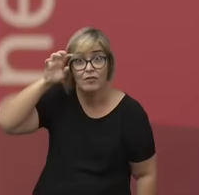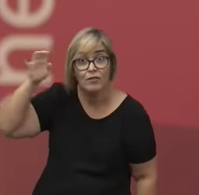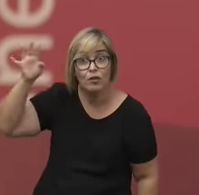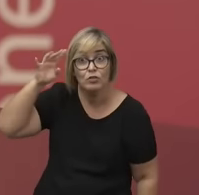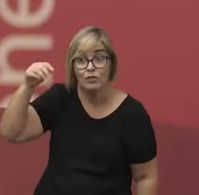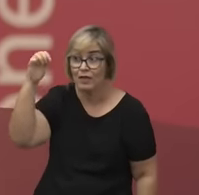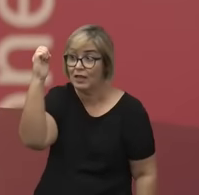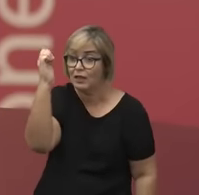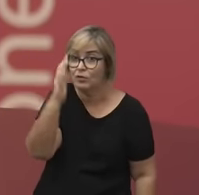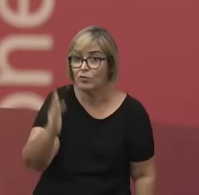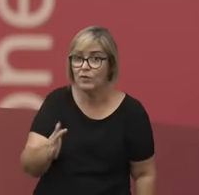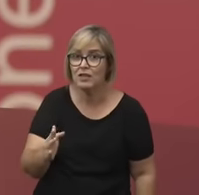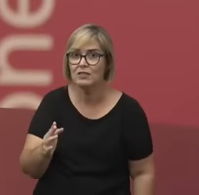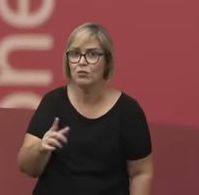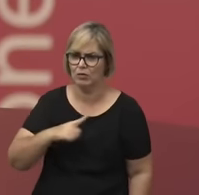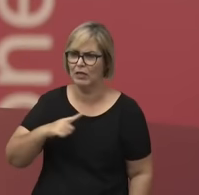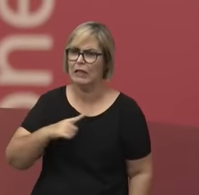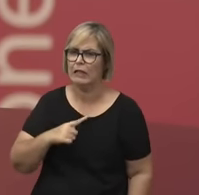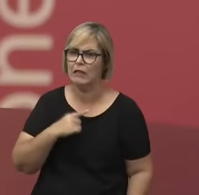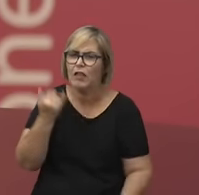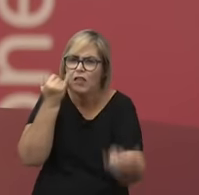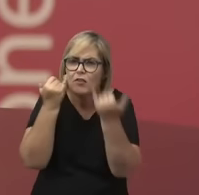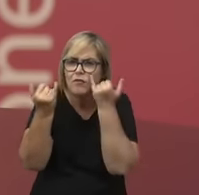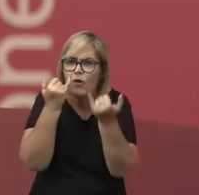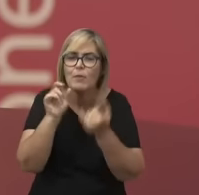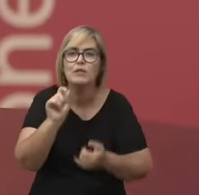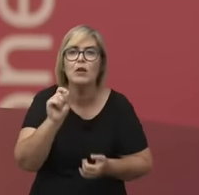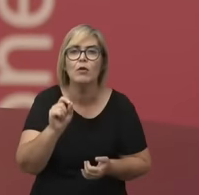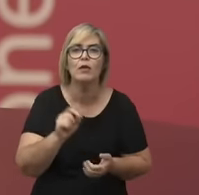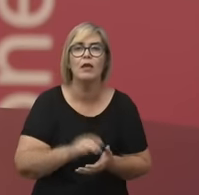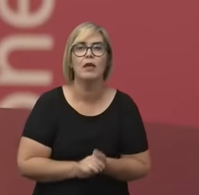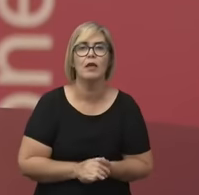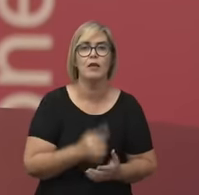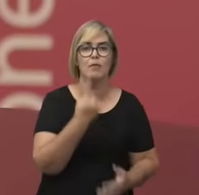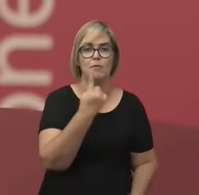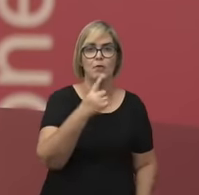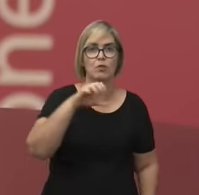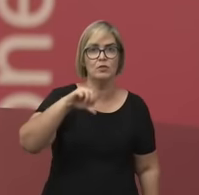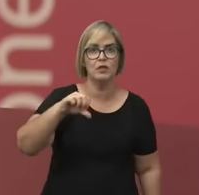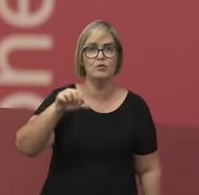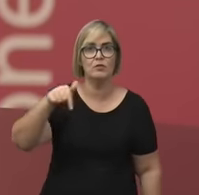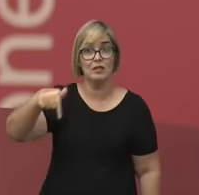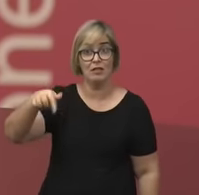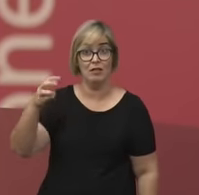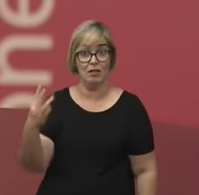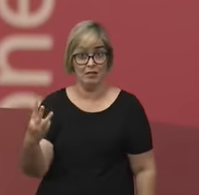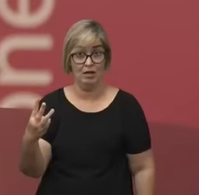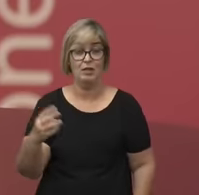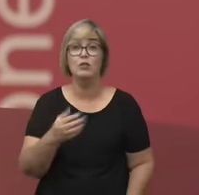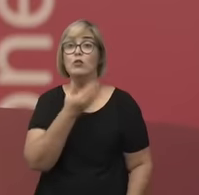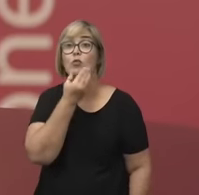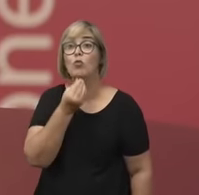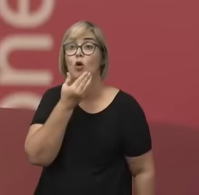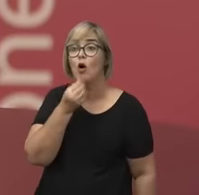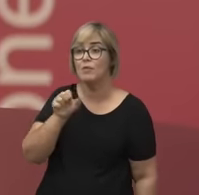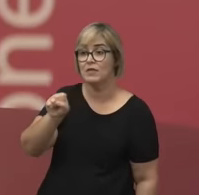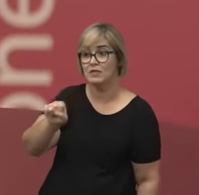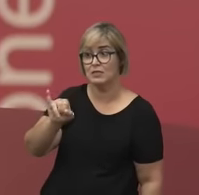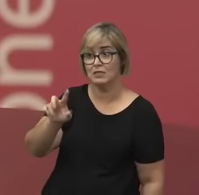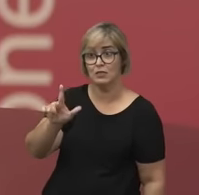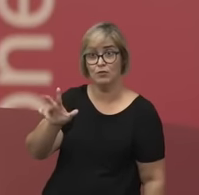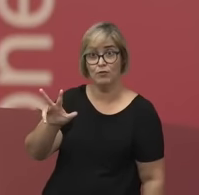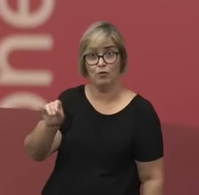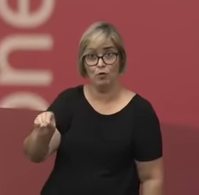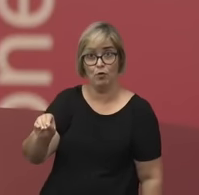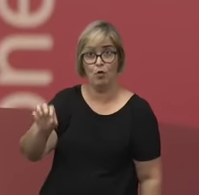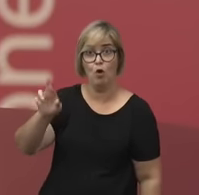de que cita a notícia, né? É uma obra de 1878 do Silvio Romero em que ele começa, ele abre essa obra dizendo eu vou